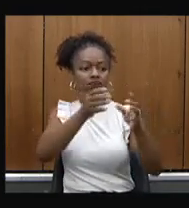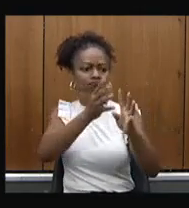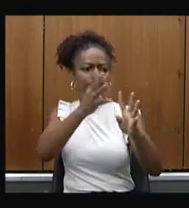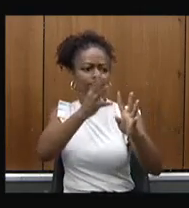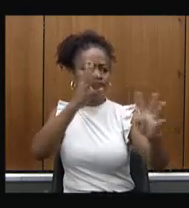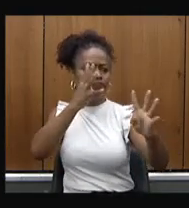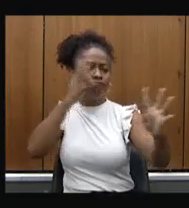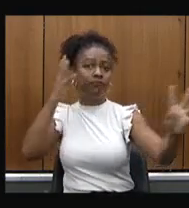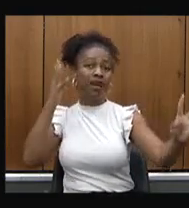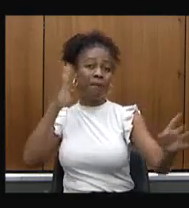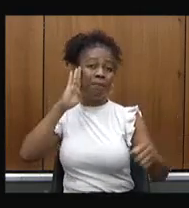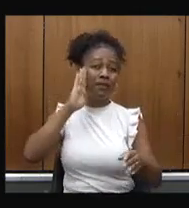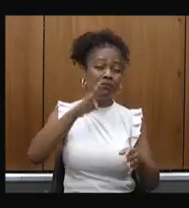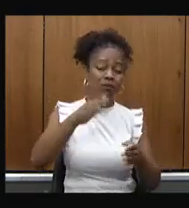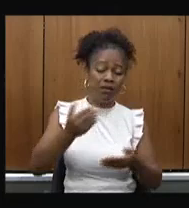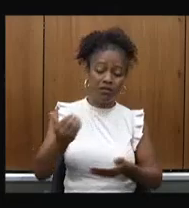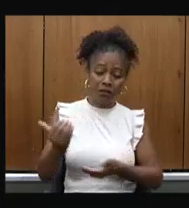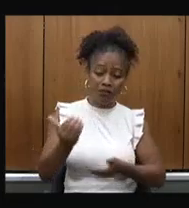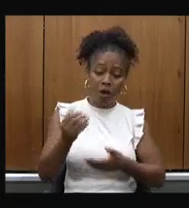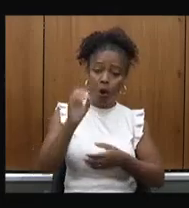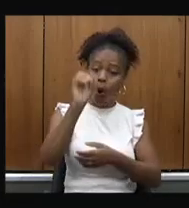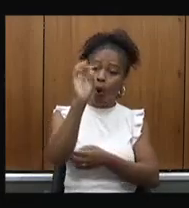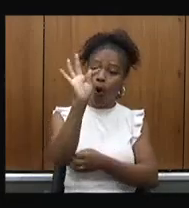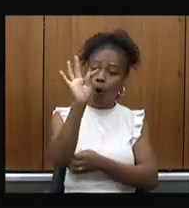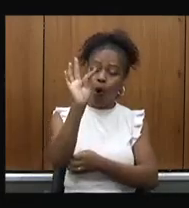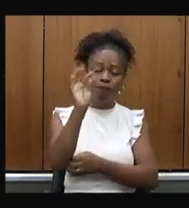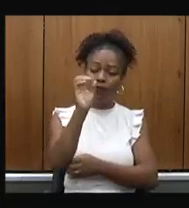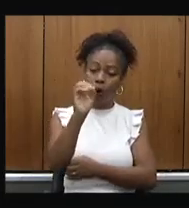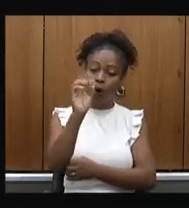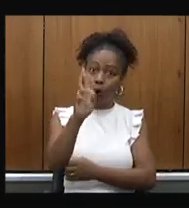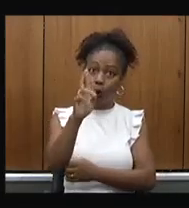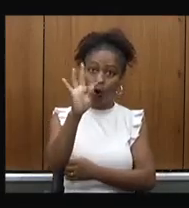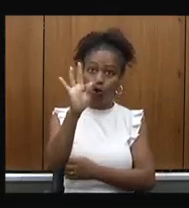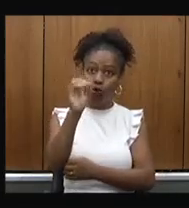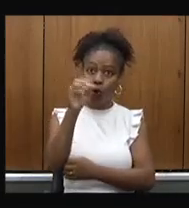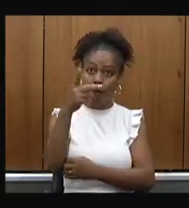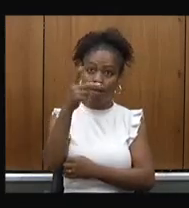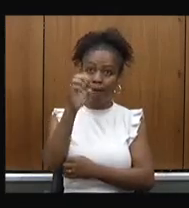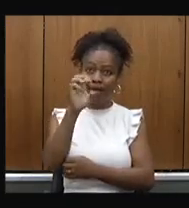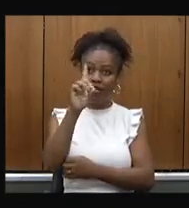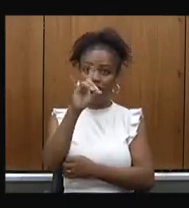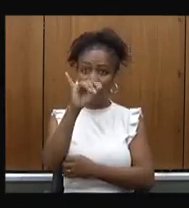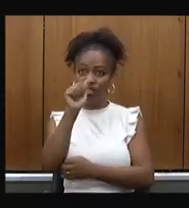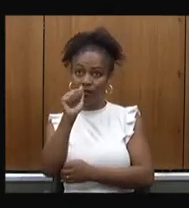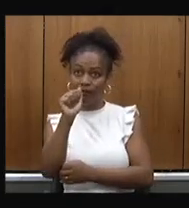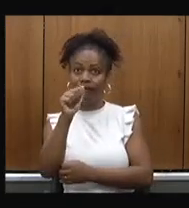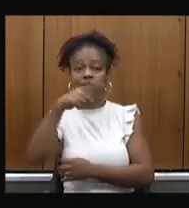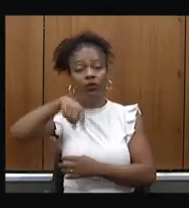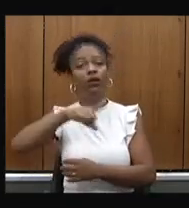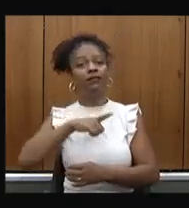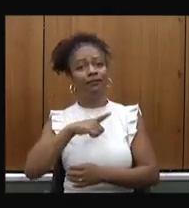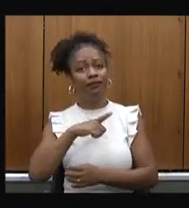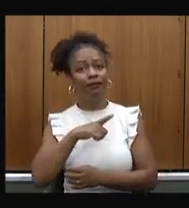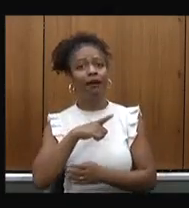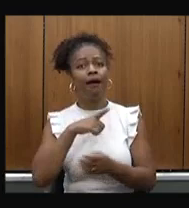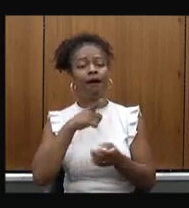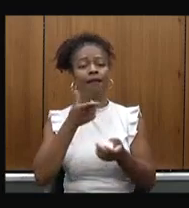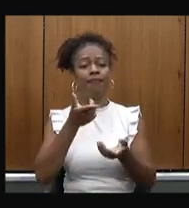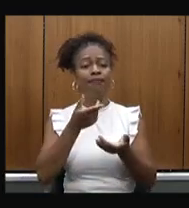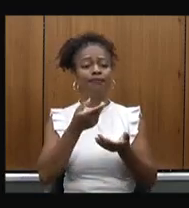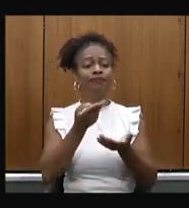a gente vê um paciente esperar para operar uma fratura de fêmea mais de 30 dias nós temos pacientes internados